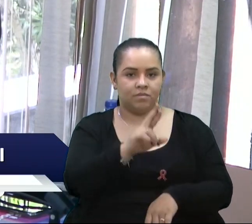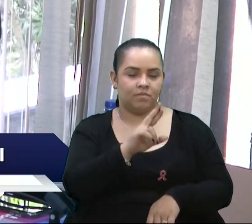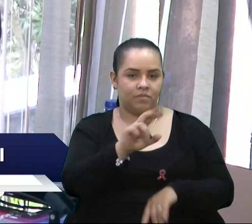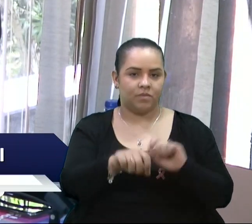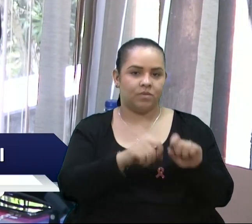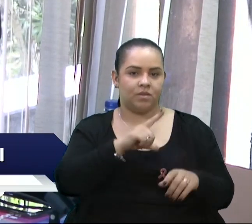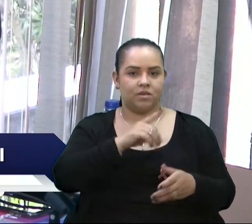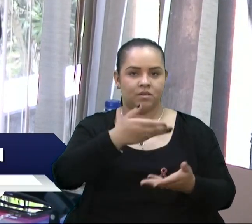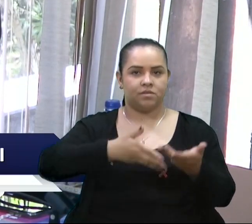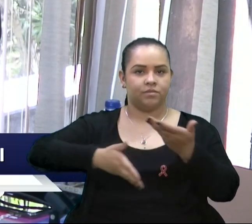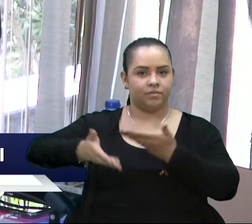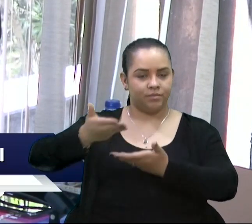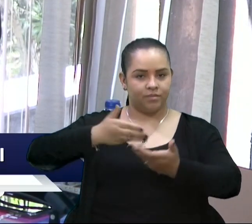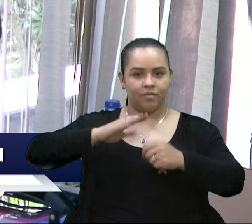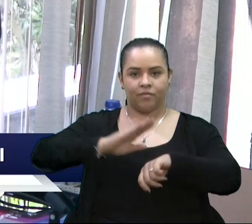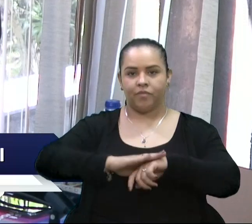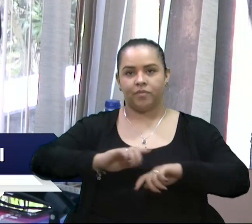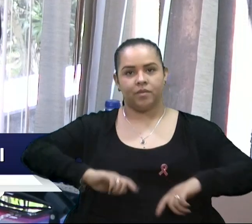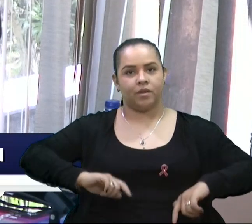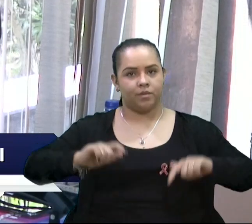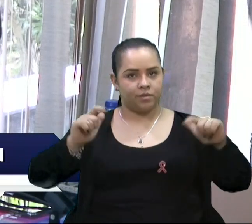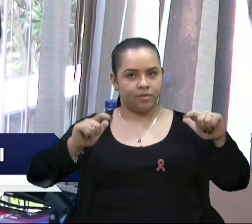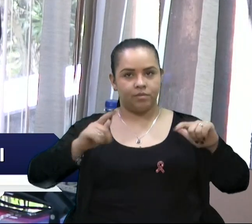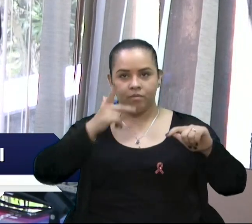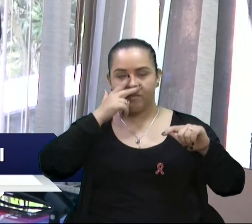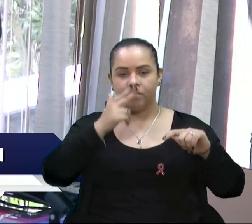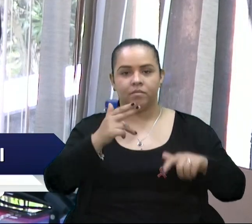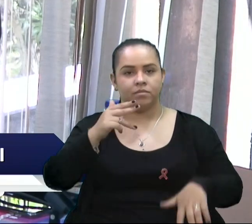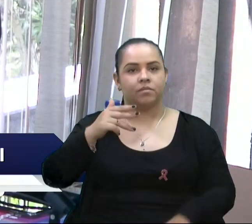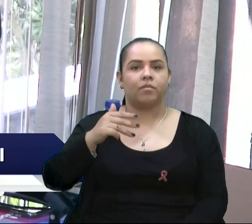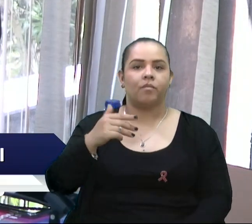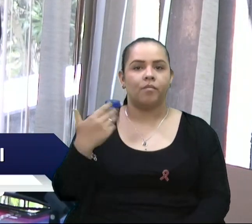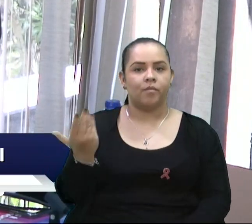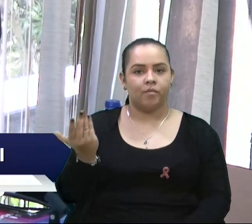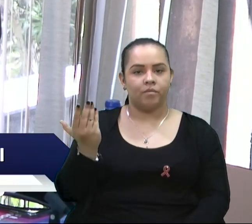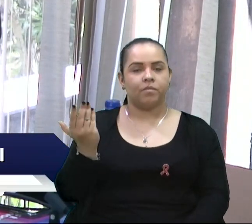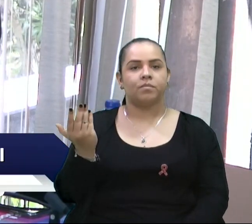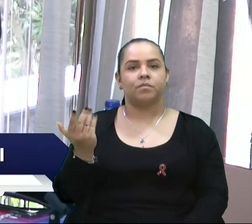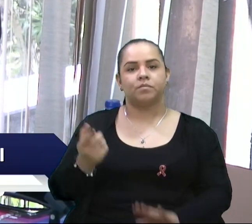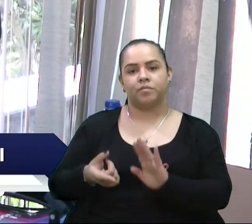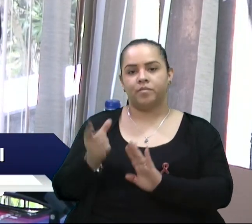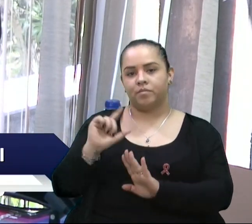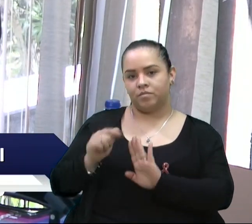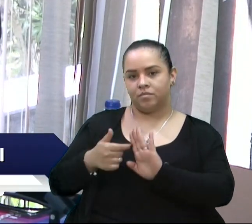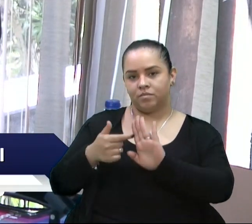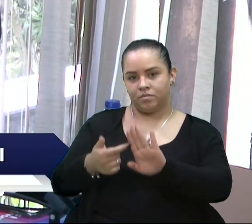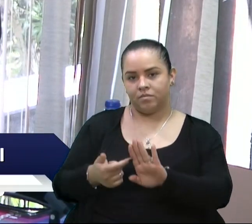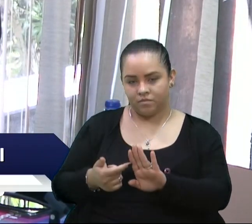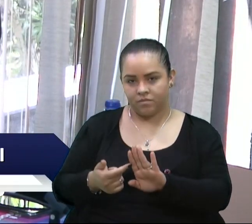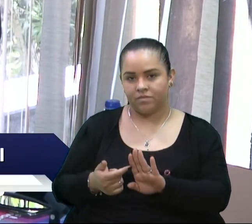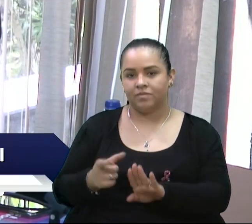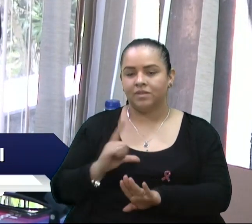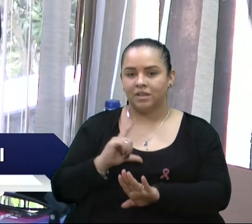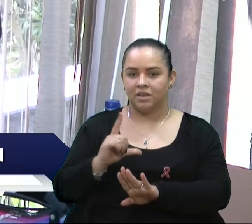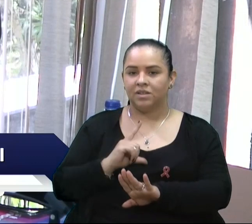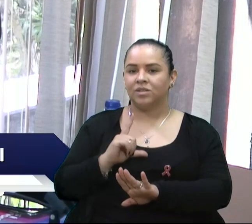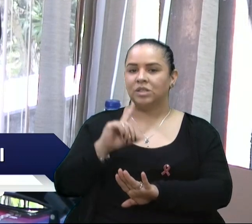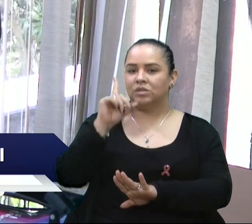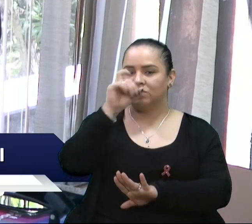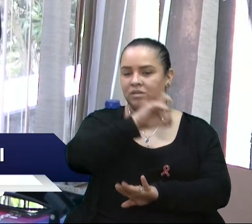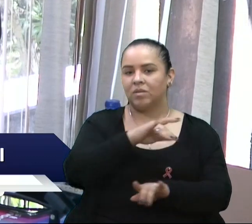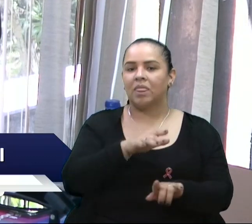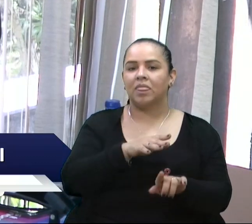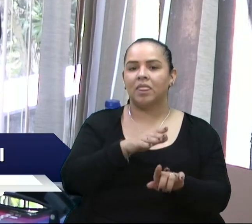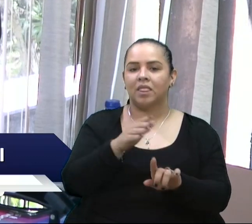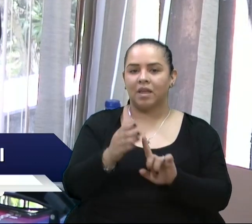atendimento ainda maior. Como a Marguerite bem colocou, as demandas, elas ficaram reprimidas por muito tempo,